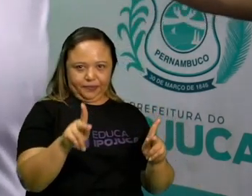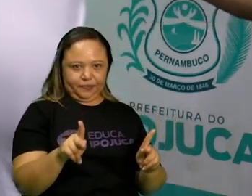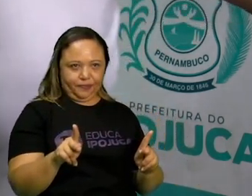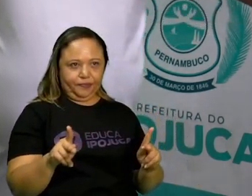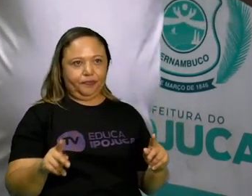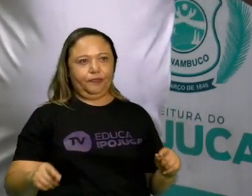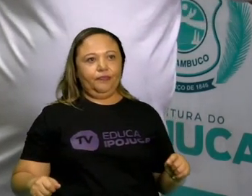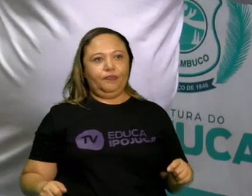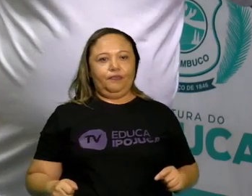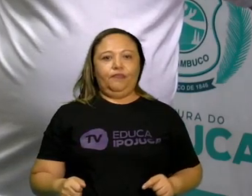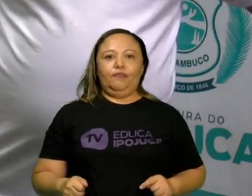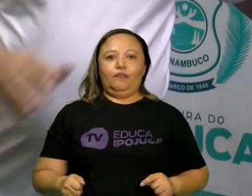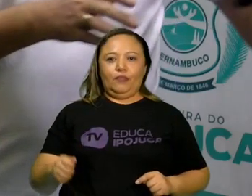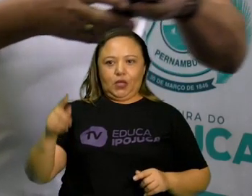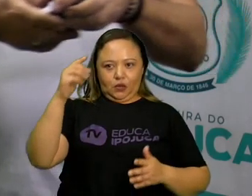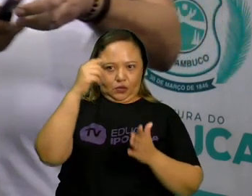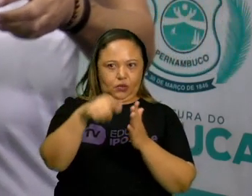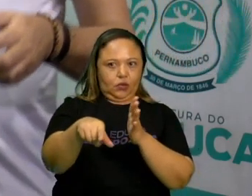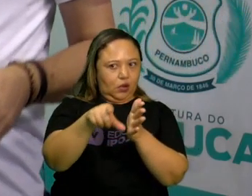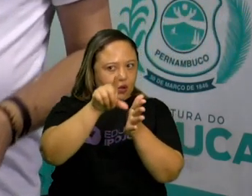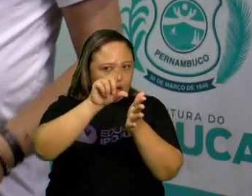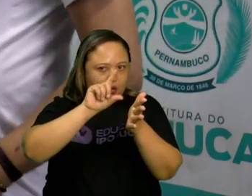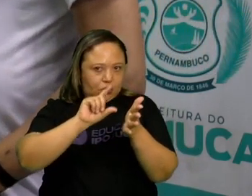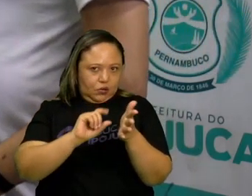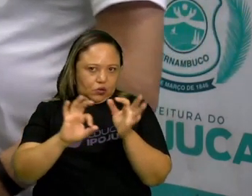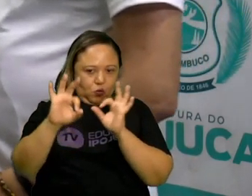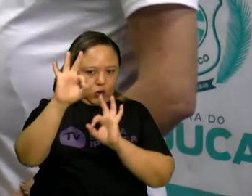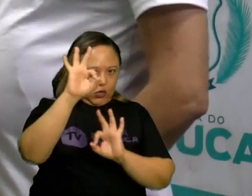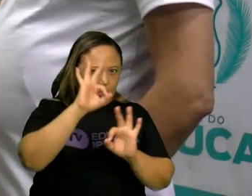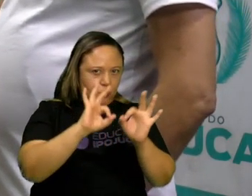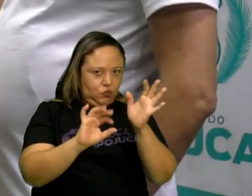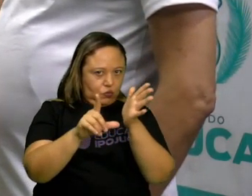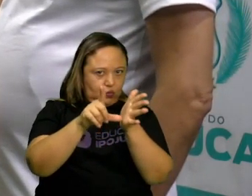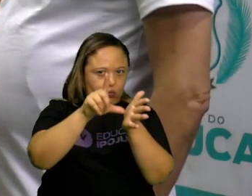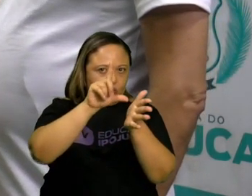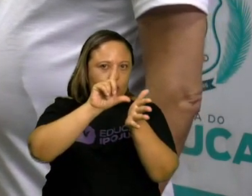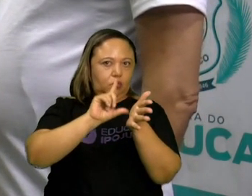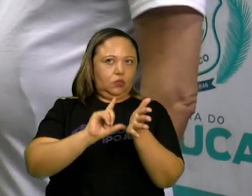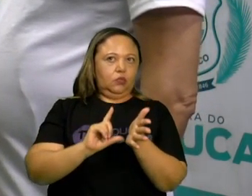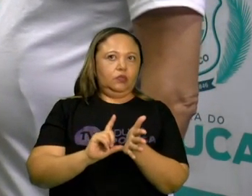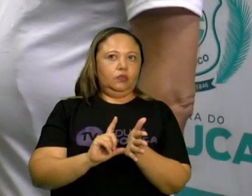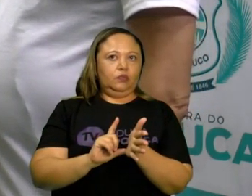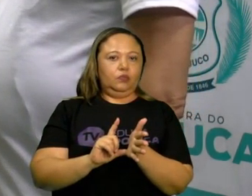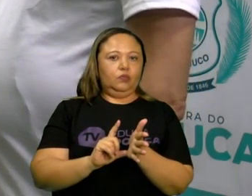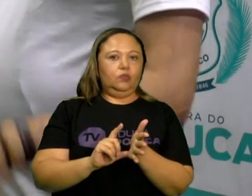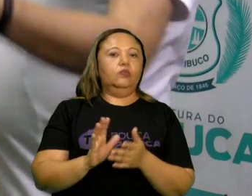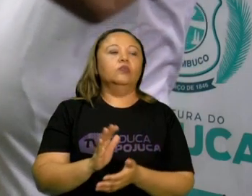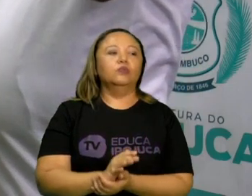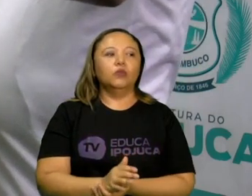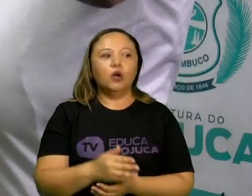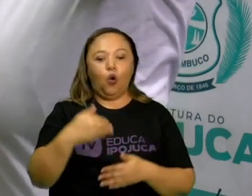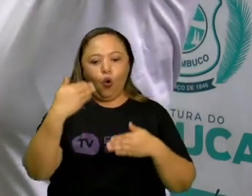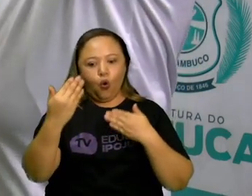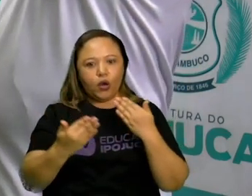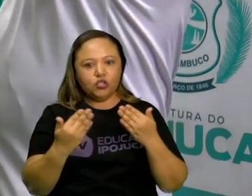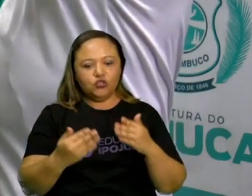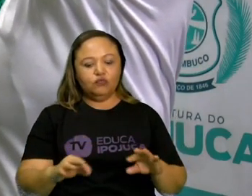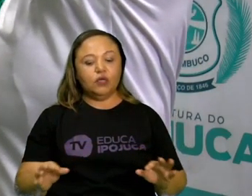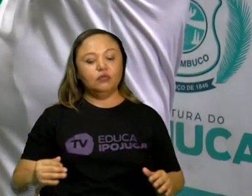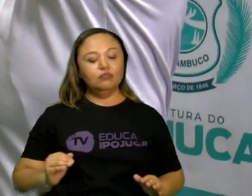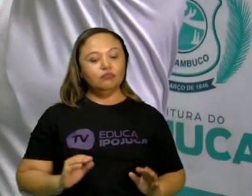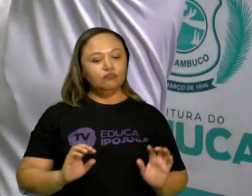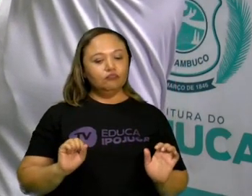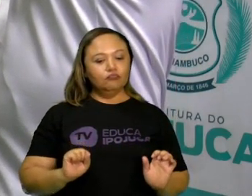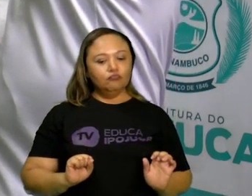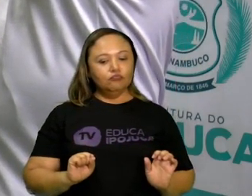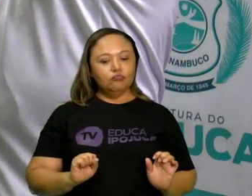Aí, fez a pré-produção, vamos para a produção. Vamos lá? Bom, isso aqui eu já